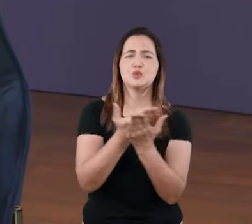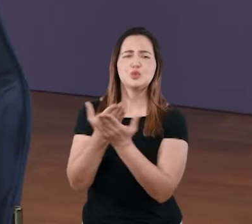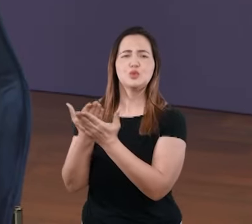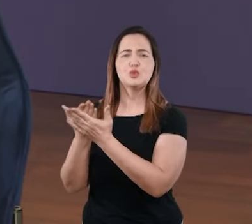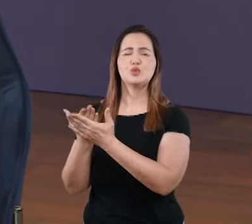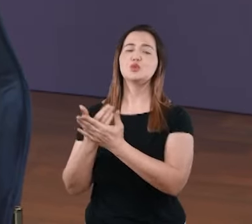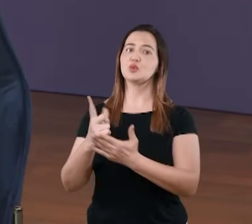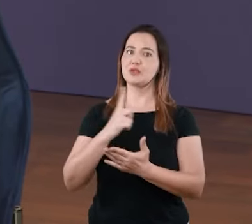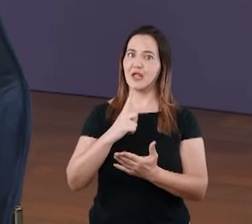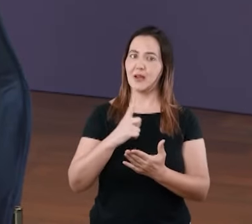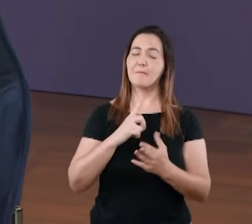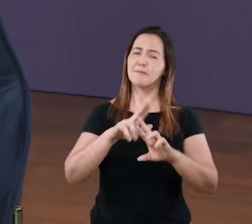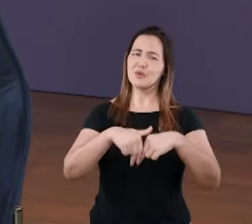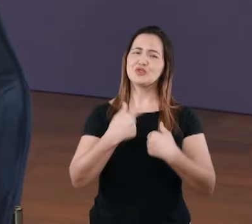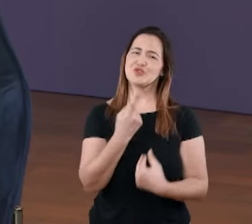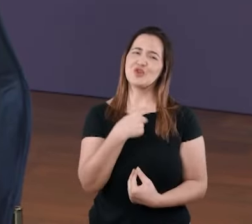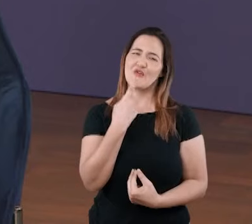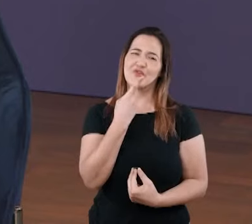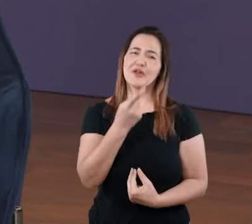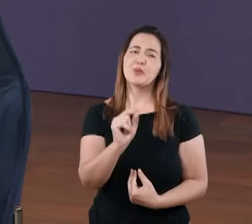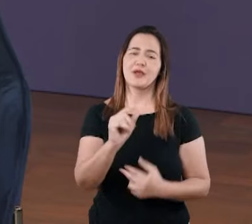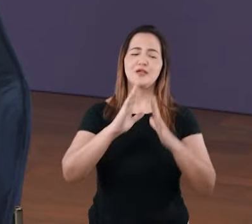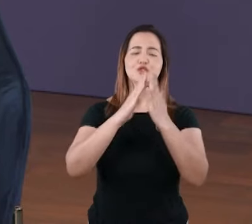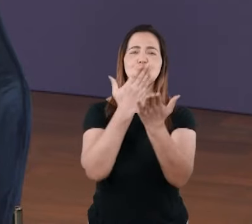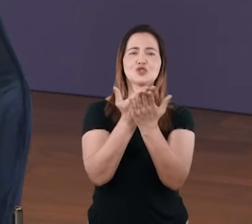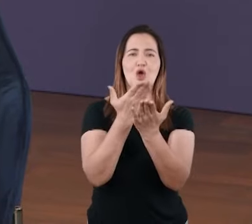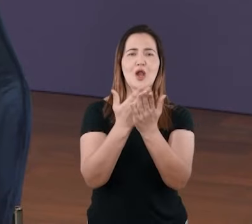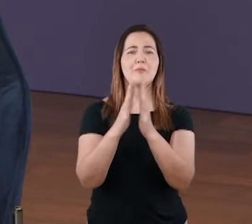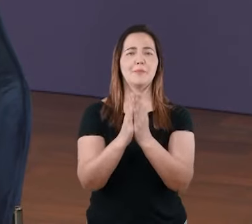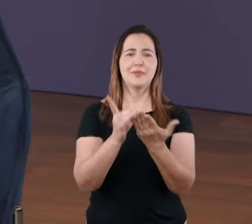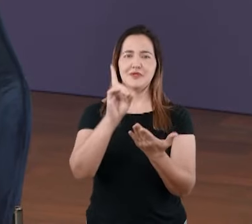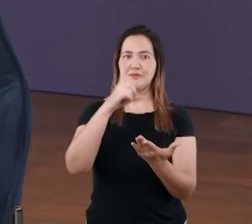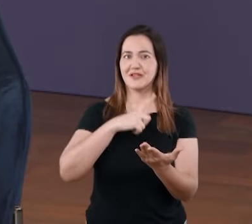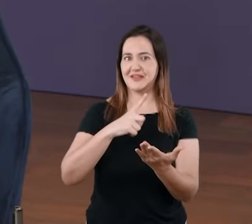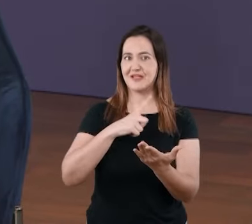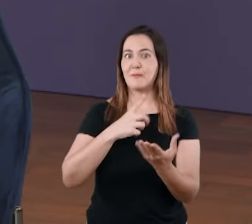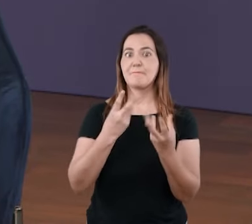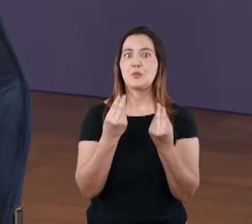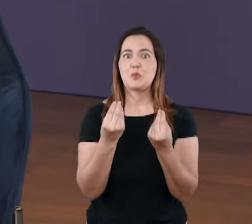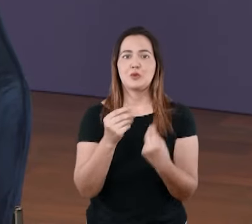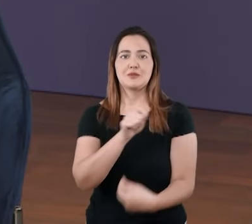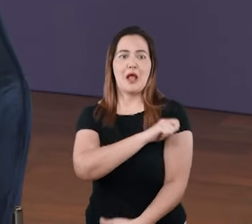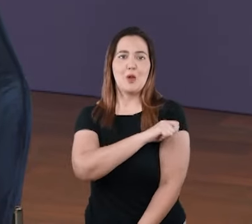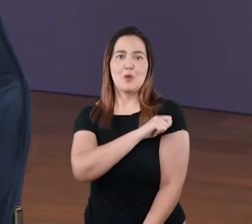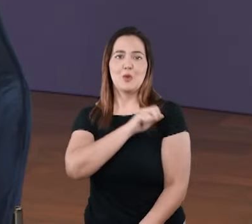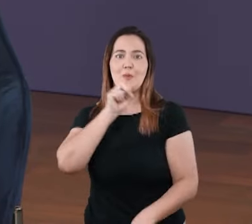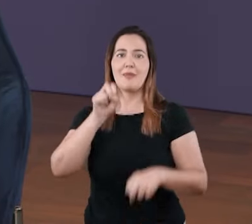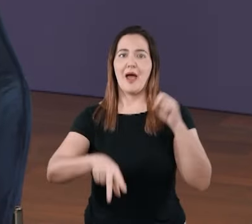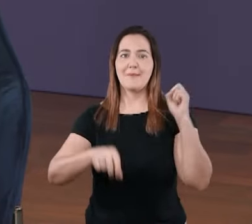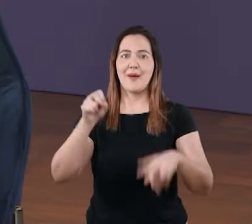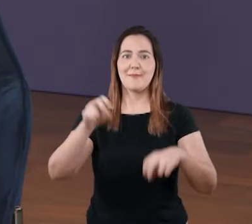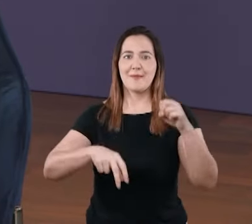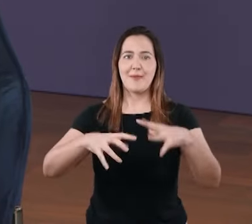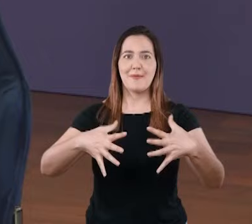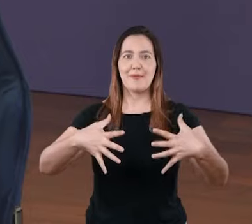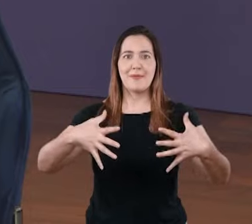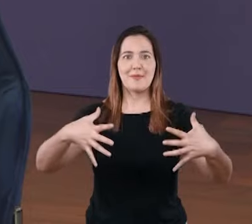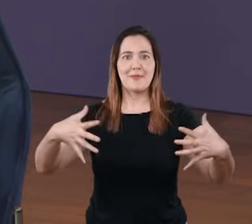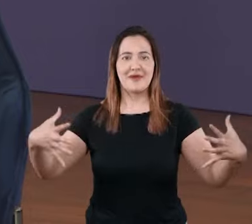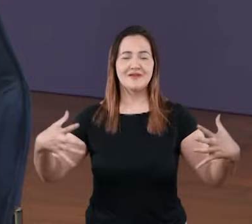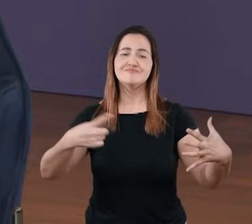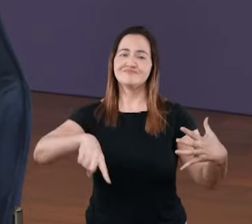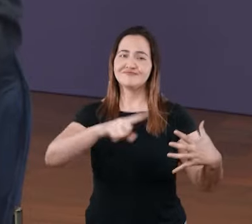nós temos aqui na Novo Tempo a maior e melhor Escola Bíblica do mundo. É isso mesmo. Para que você continue